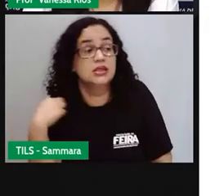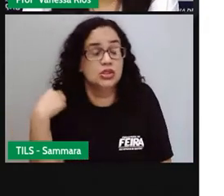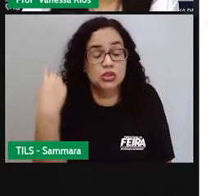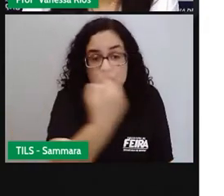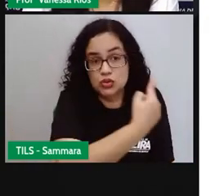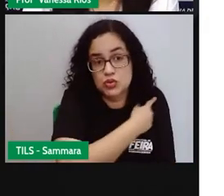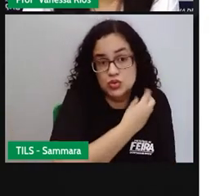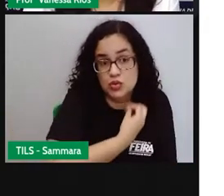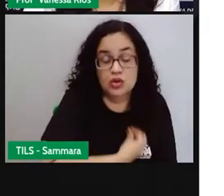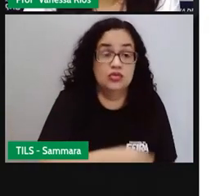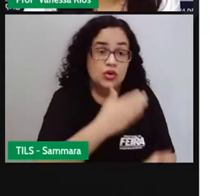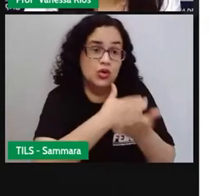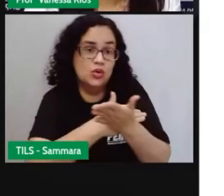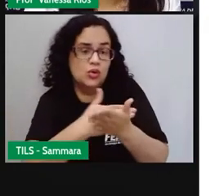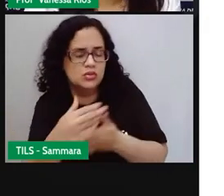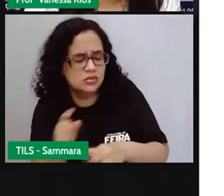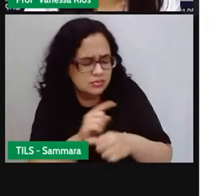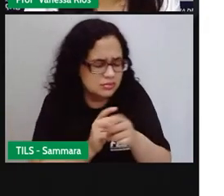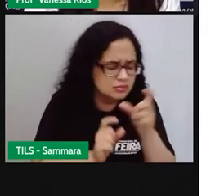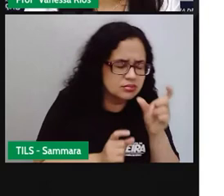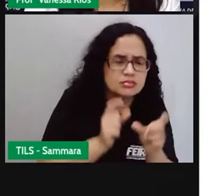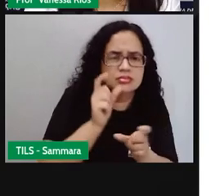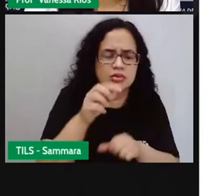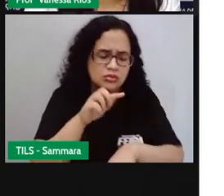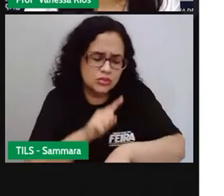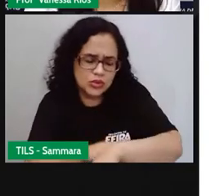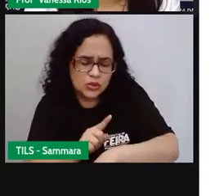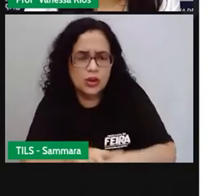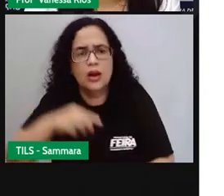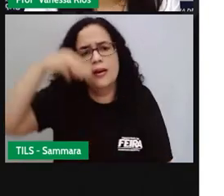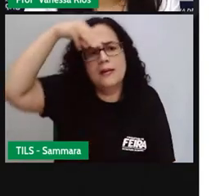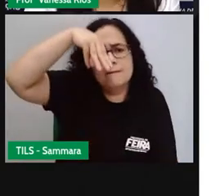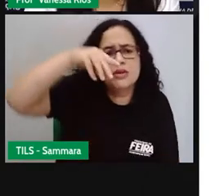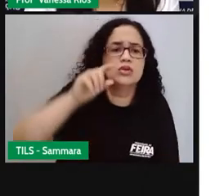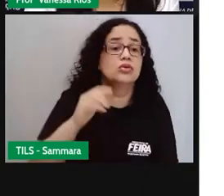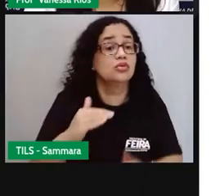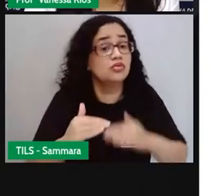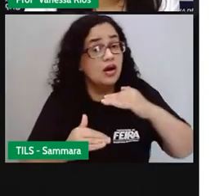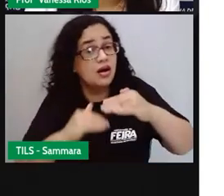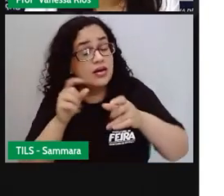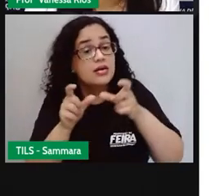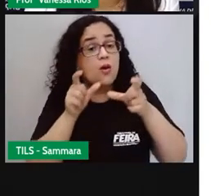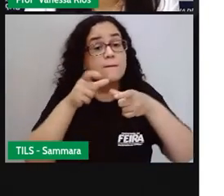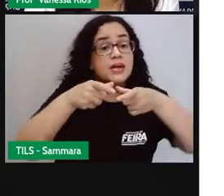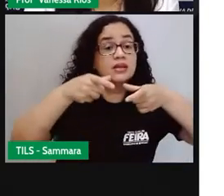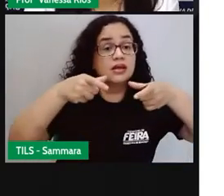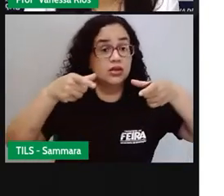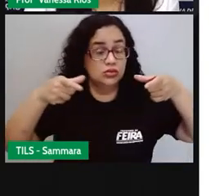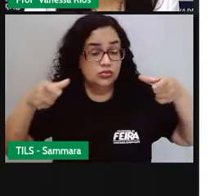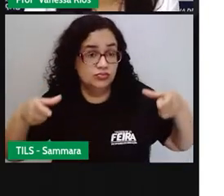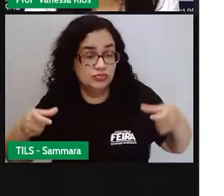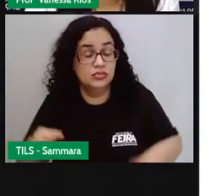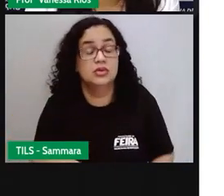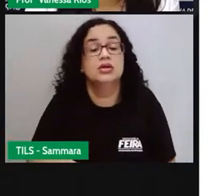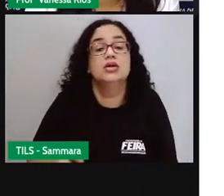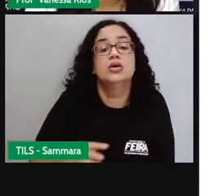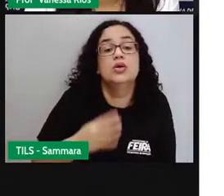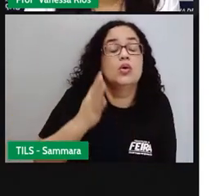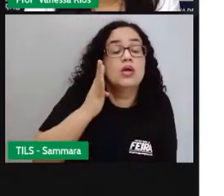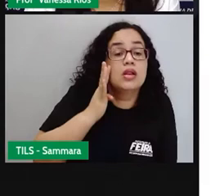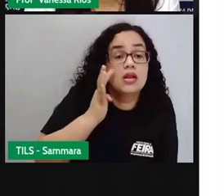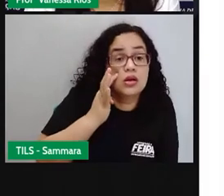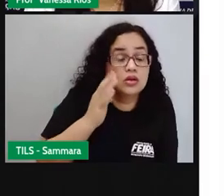vida. Começa com poucos minutos, quem não tem o hábito ainda, e aí, poucos, conforme o seu interesse,